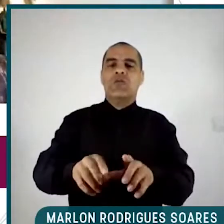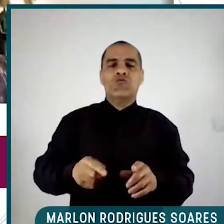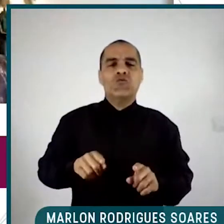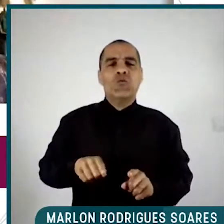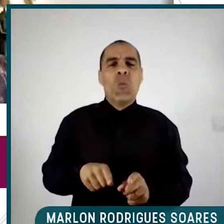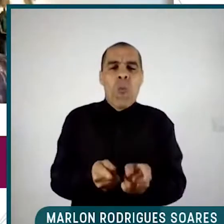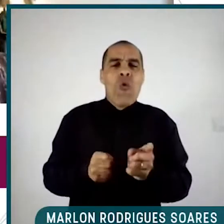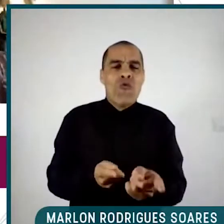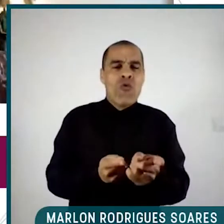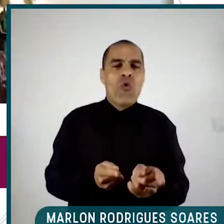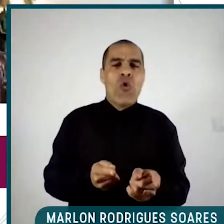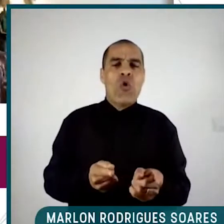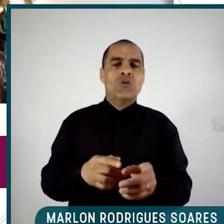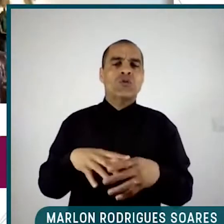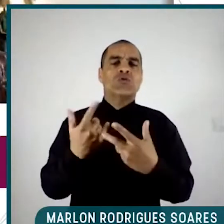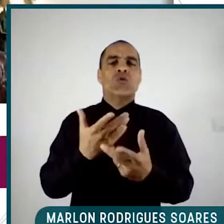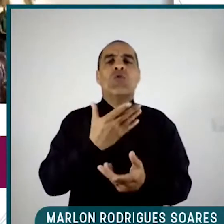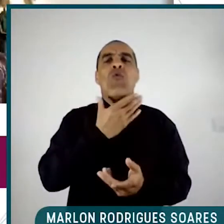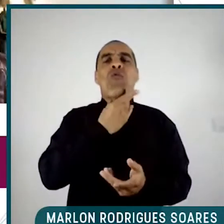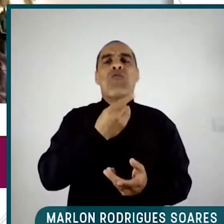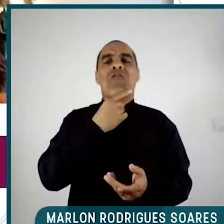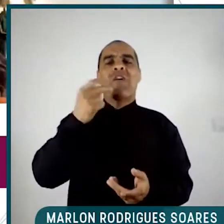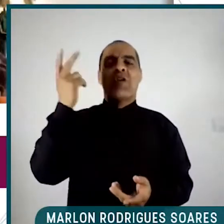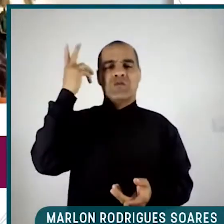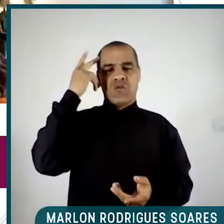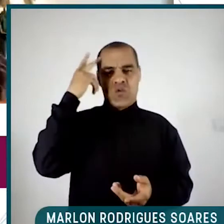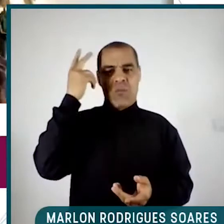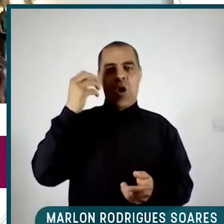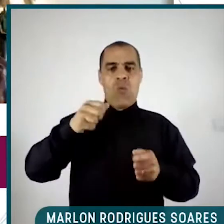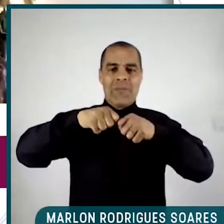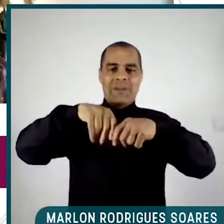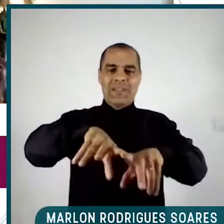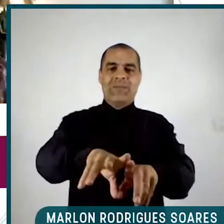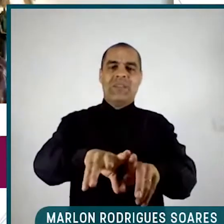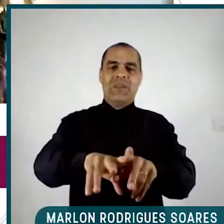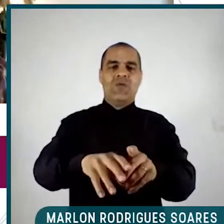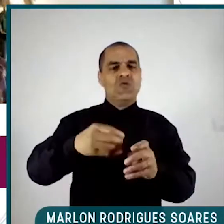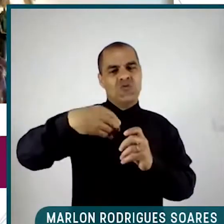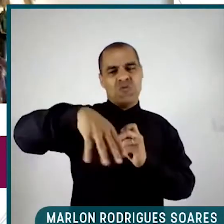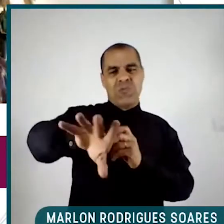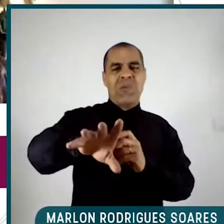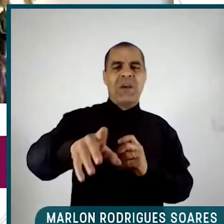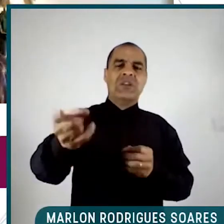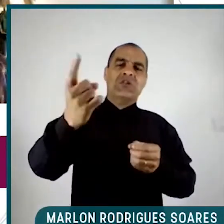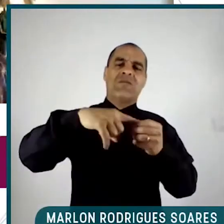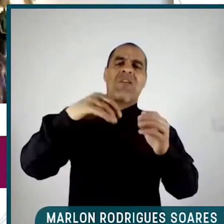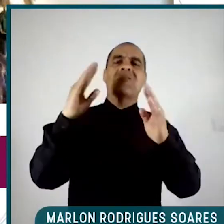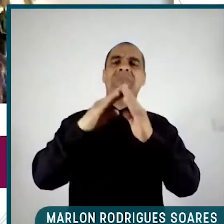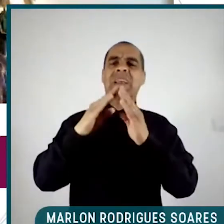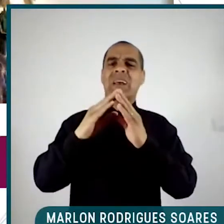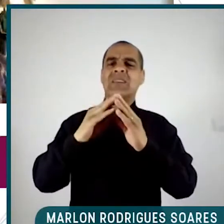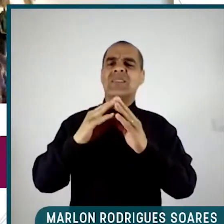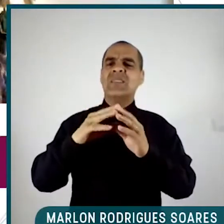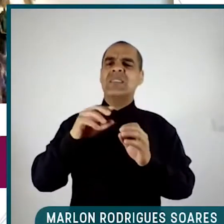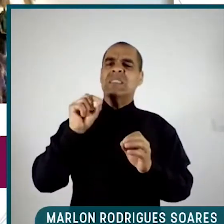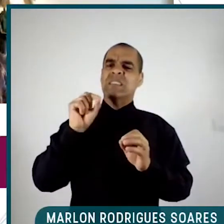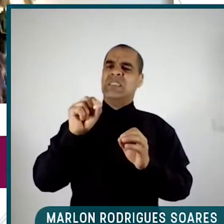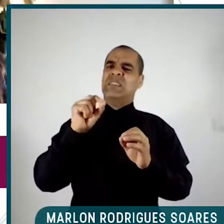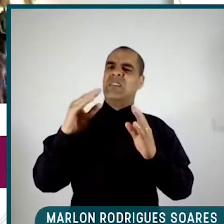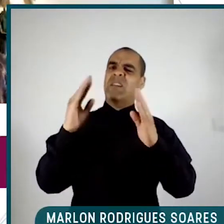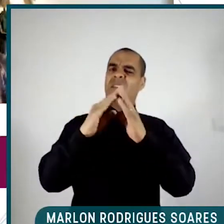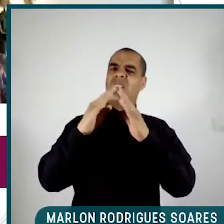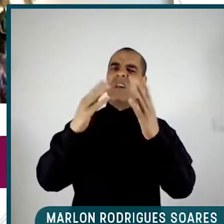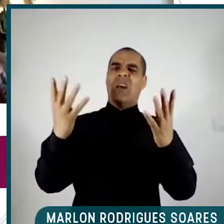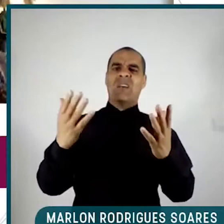pandemia, quando nos manda de volta para casa, algumas mulheres fazem a pergunta, que casa eu chamo de